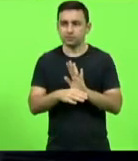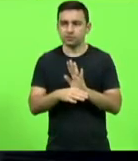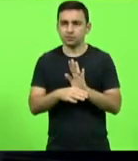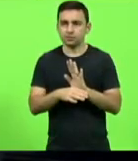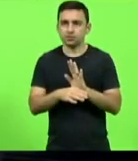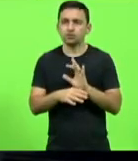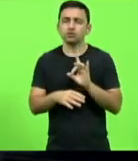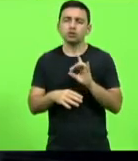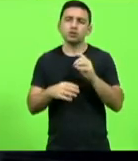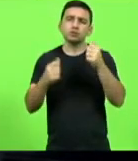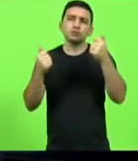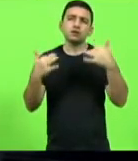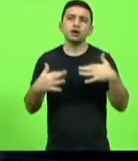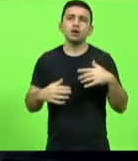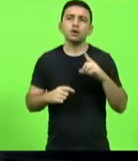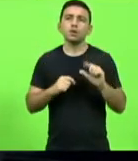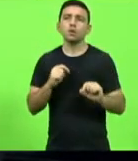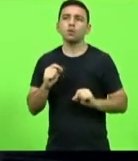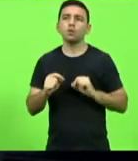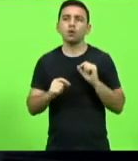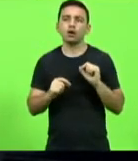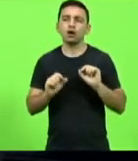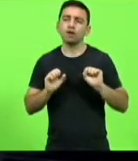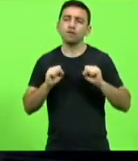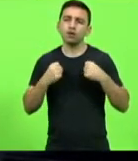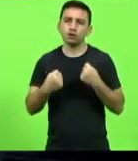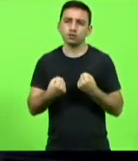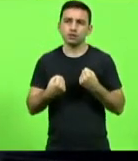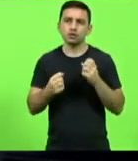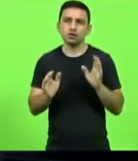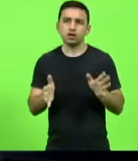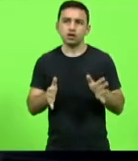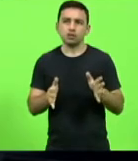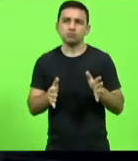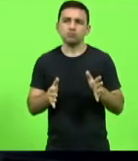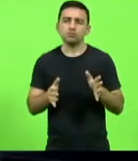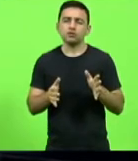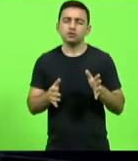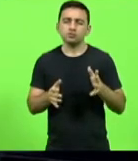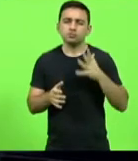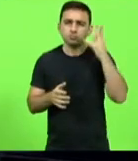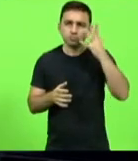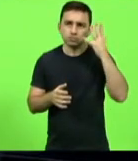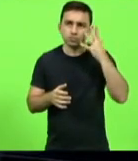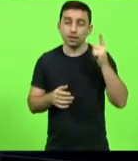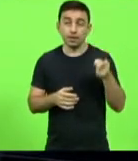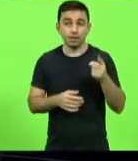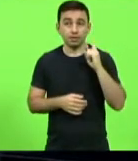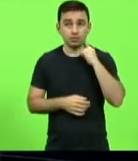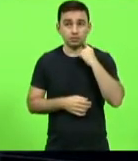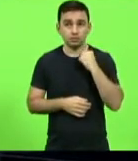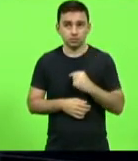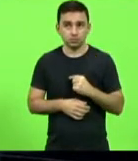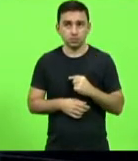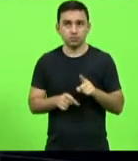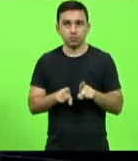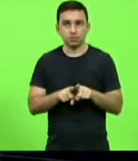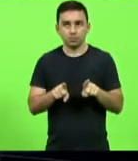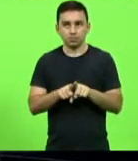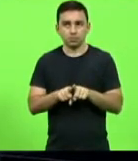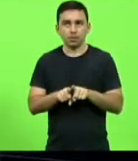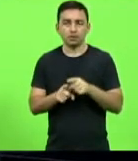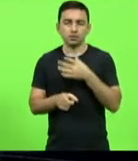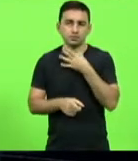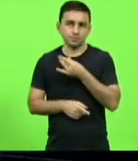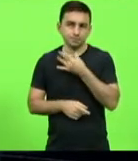consideração antes queria aqui reforçar o que foi falado endossar as palavras do deputado Silvio e do deputado Cobalchini